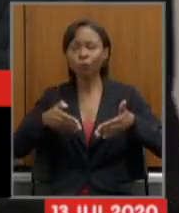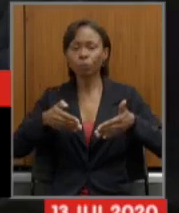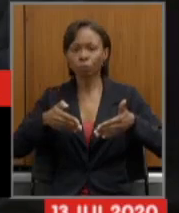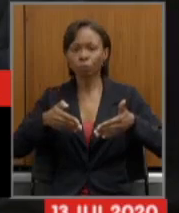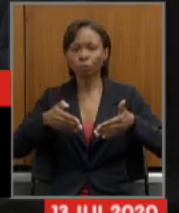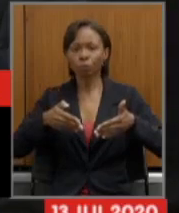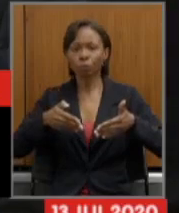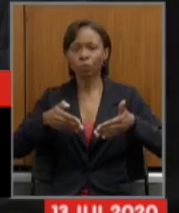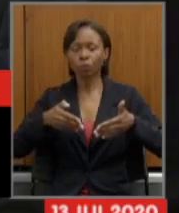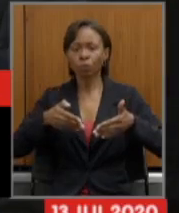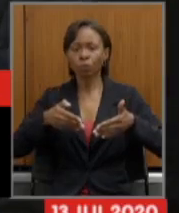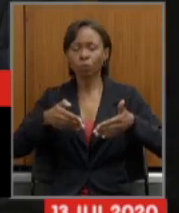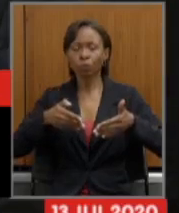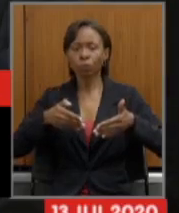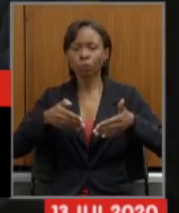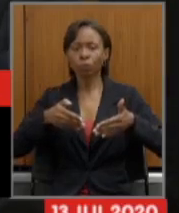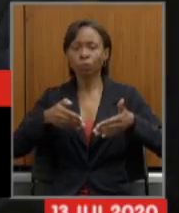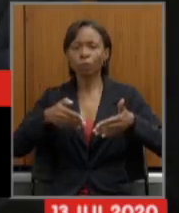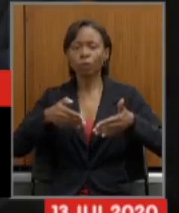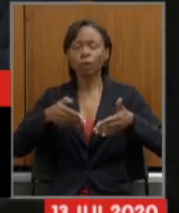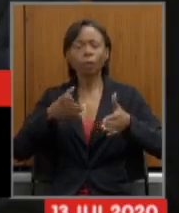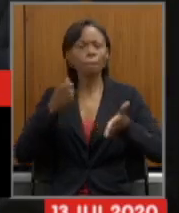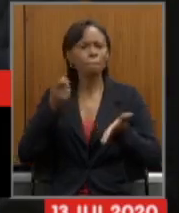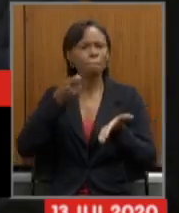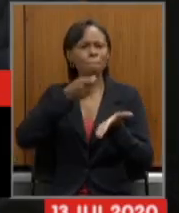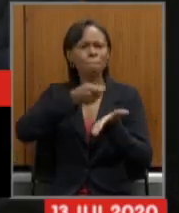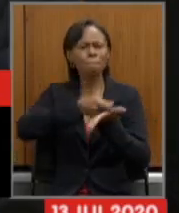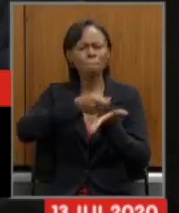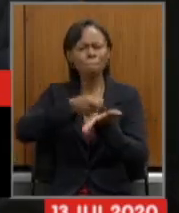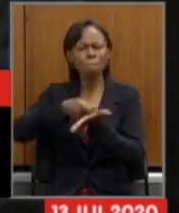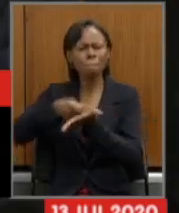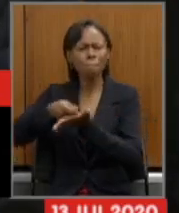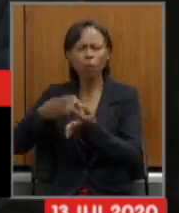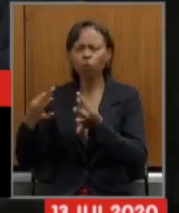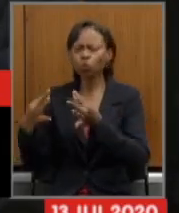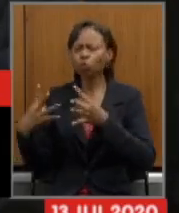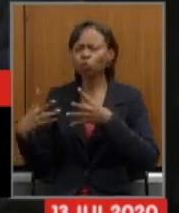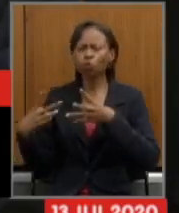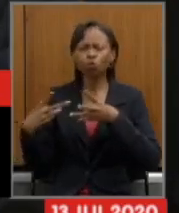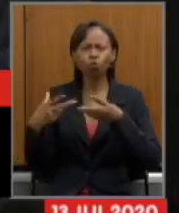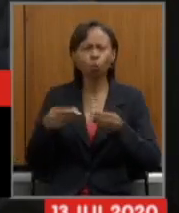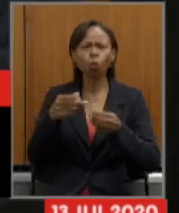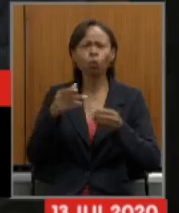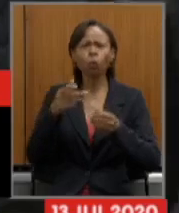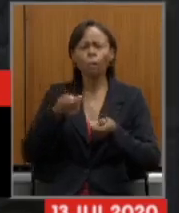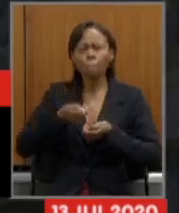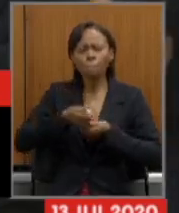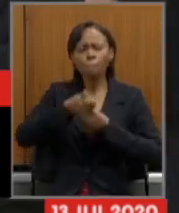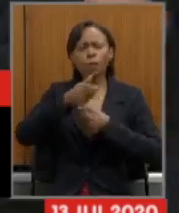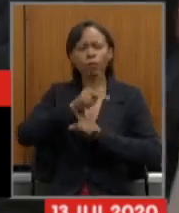e o pagamento de todos benefícios previdenciários